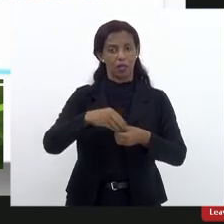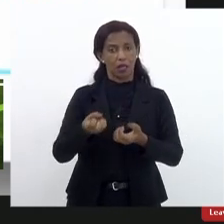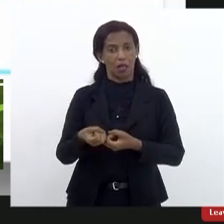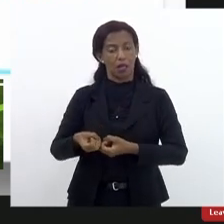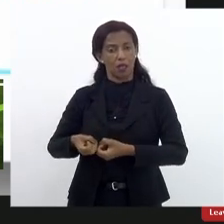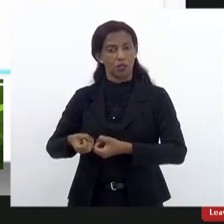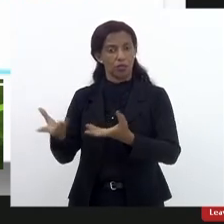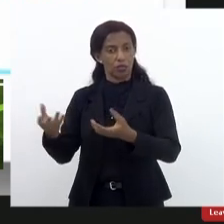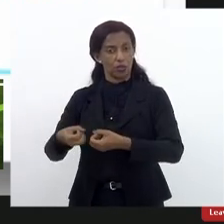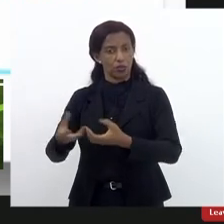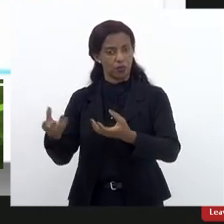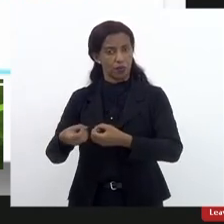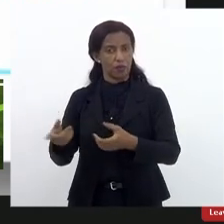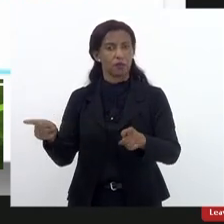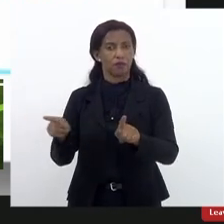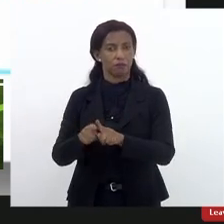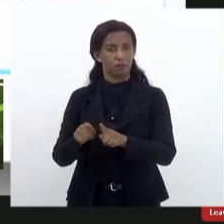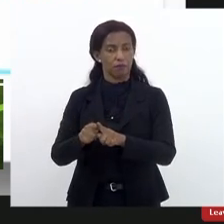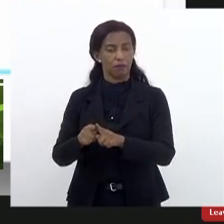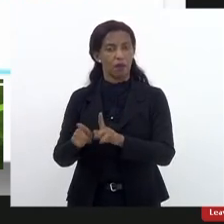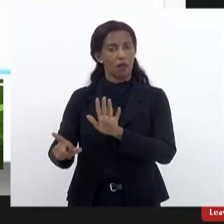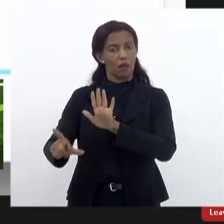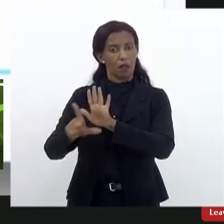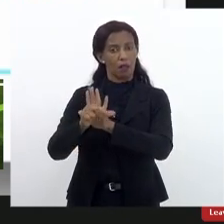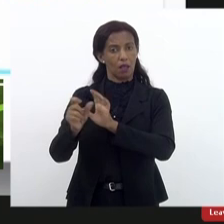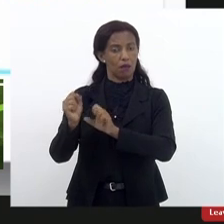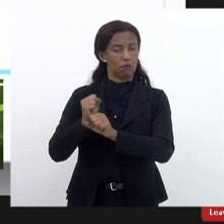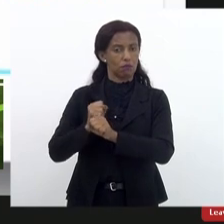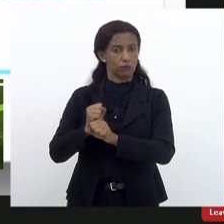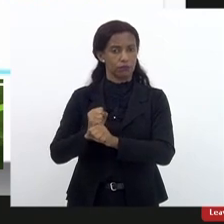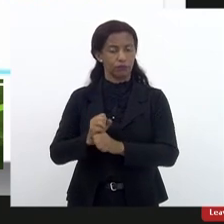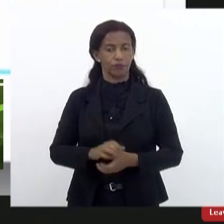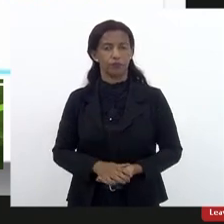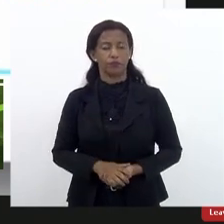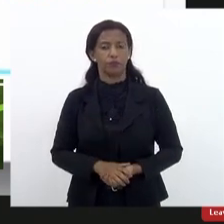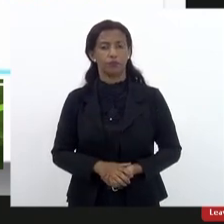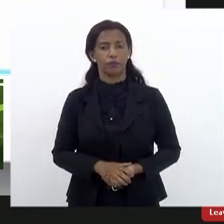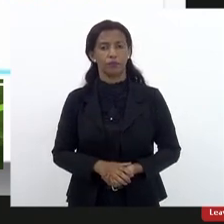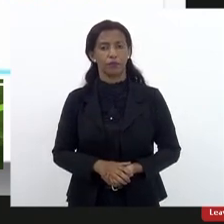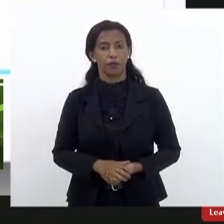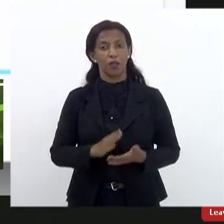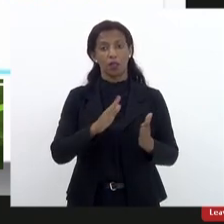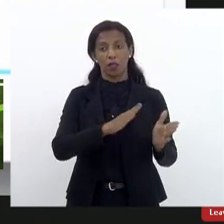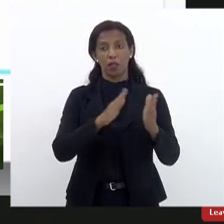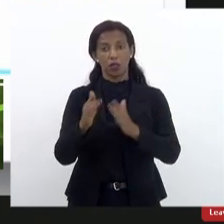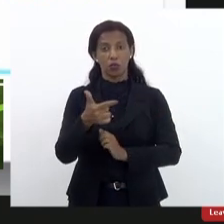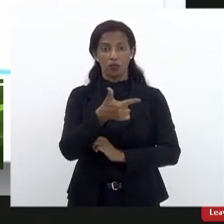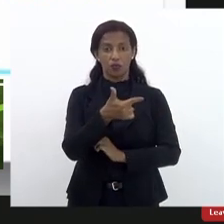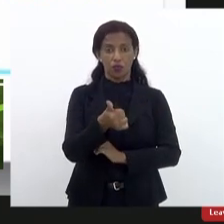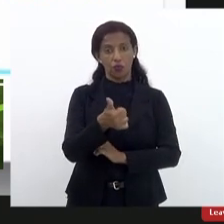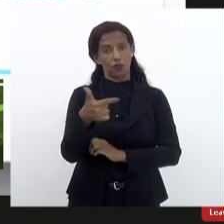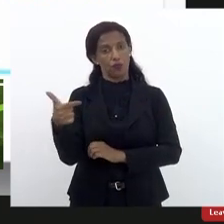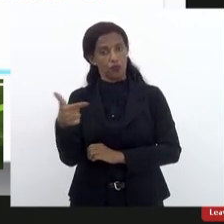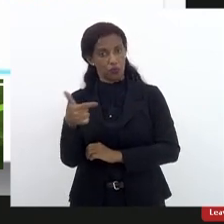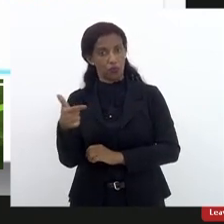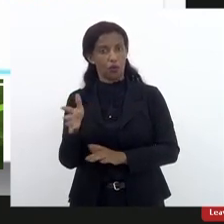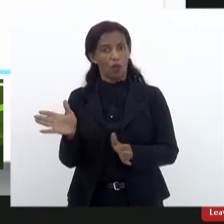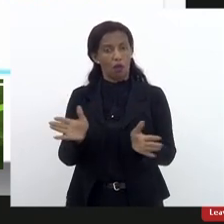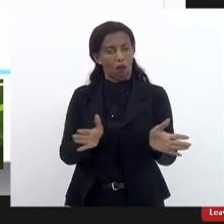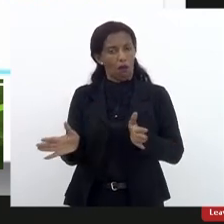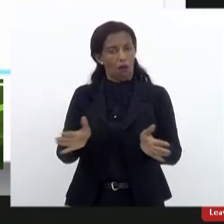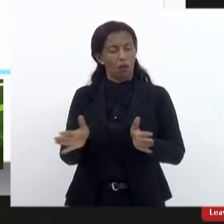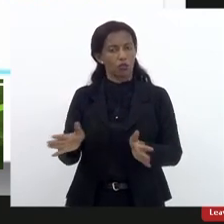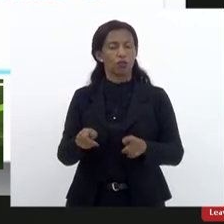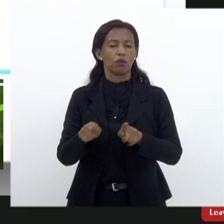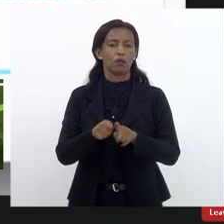manutenção do Conselho Estadual de Educação à Lei de Orçamento Anual, e isso para 2021, 2022, e articular e propor uma